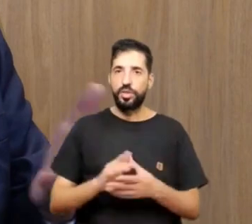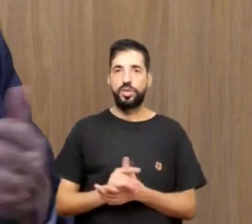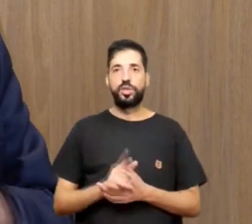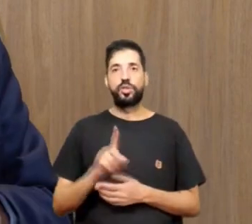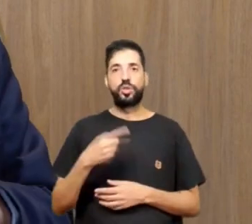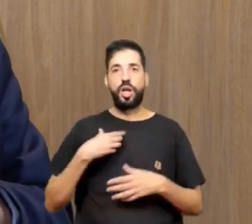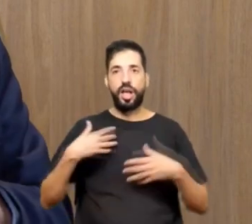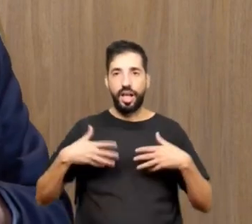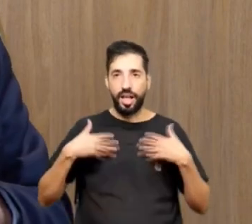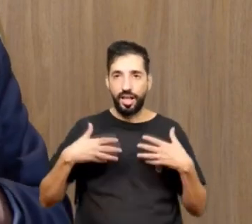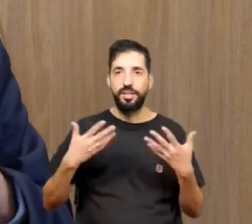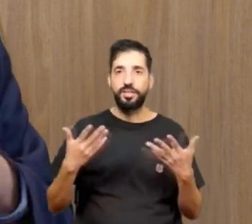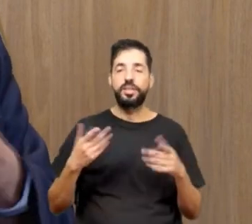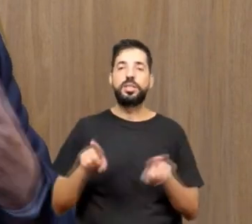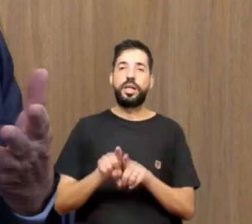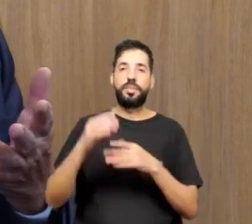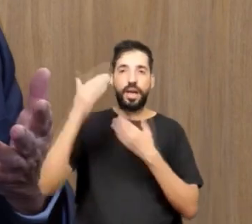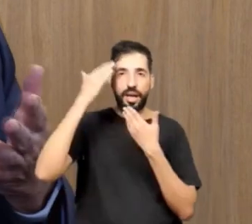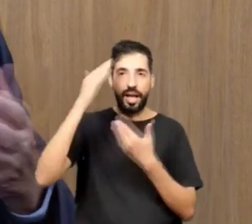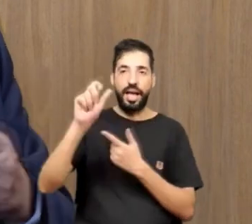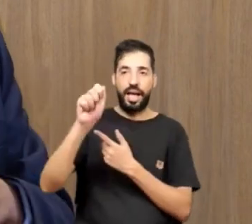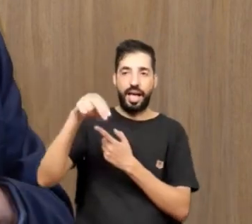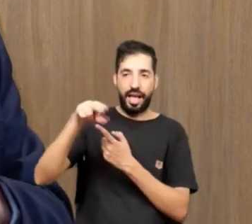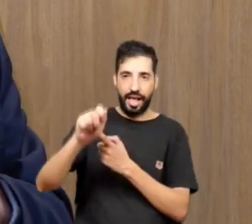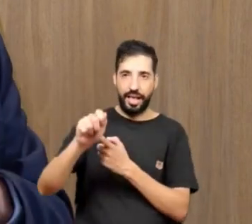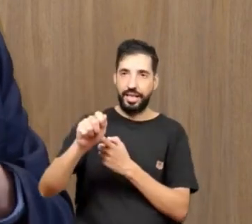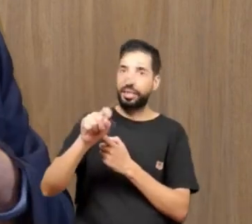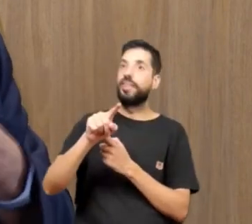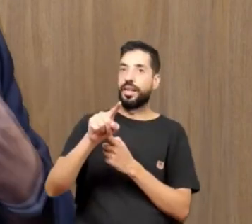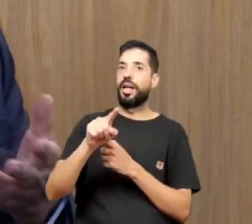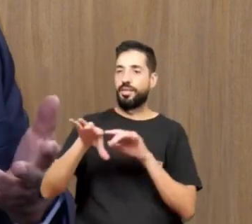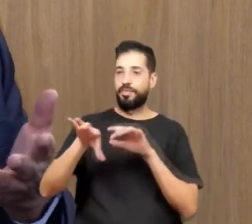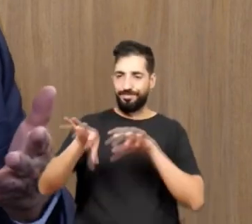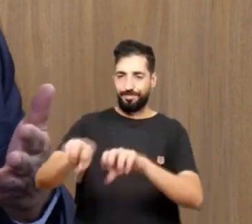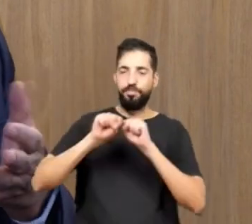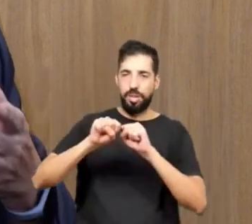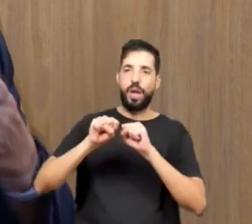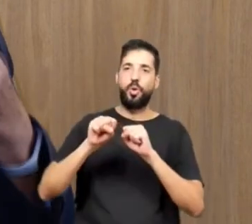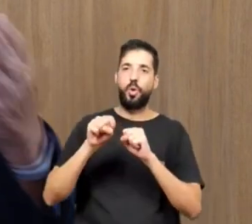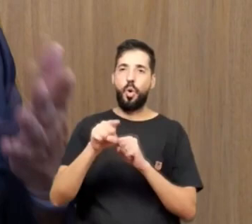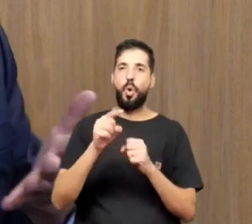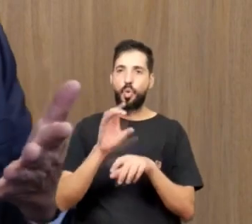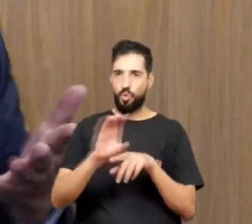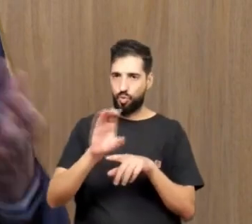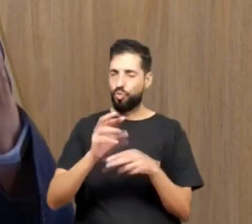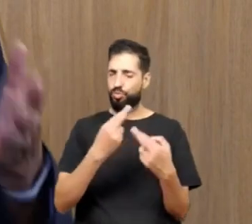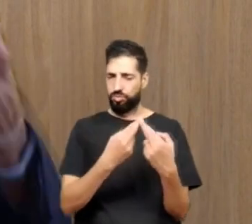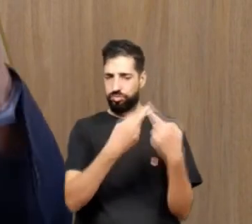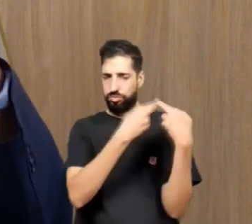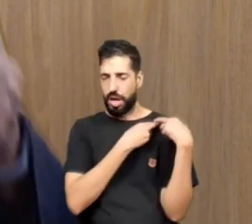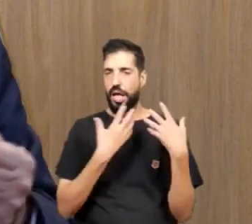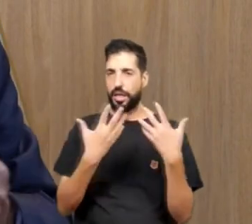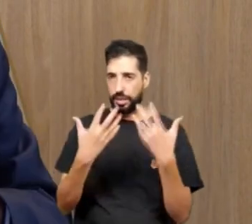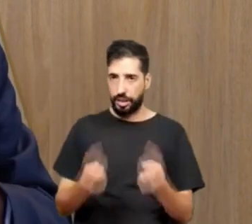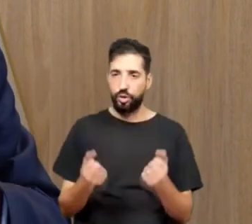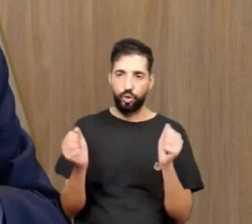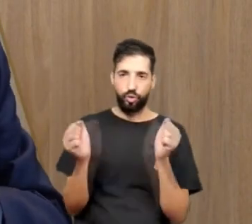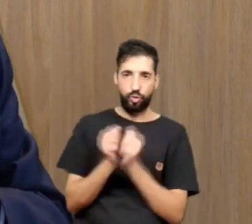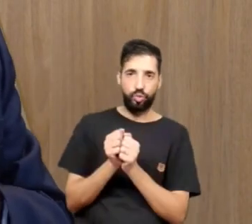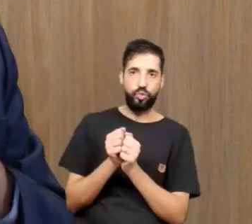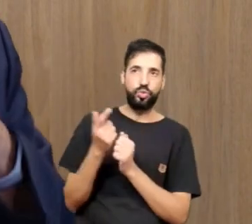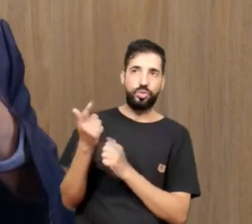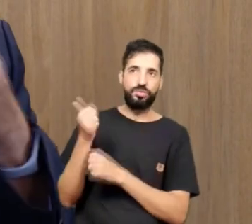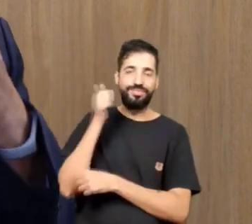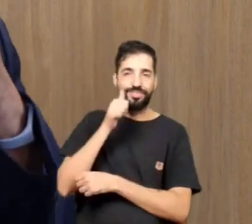Eu queria agradecer muito também a Ana. A Ana, agarrou esse curso também, com muita responsabilidade, junto com uma companheira que, lamentavelmente, eu